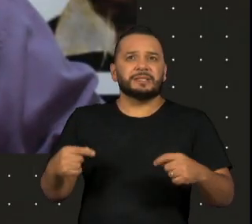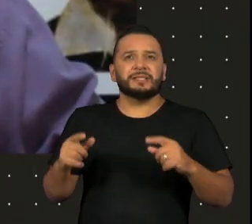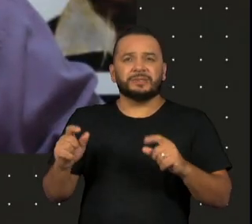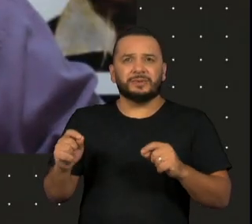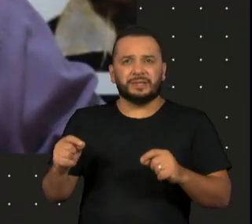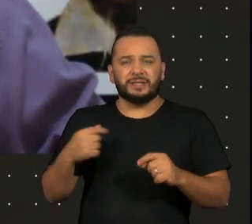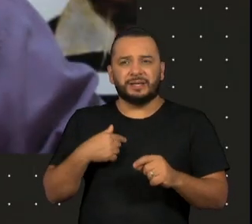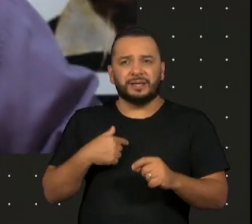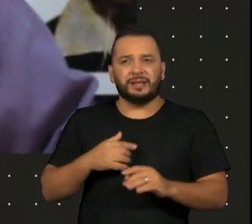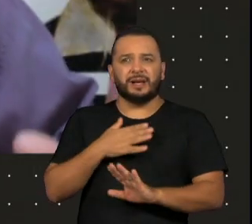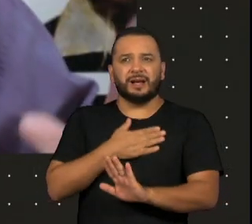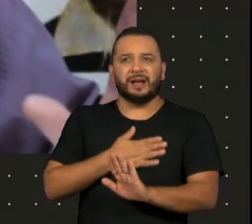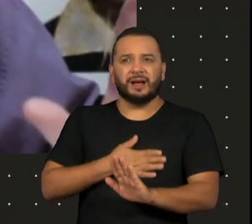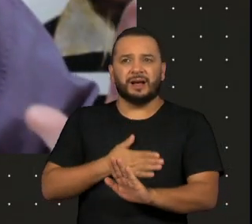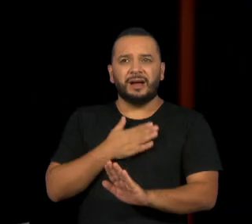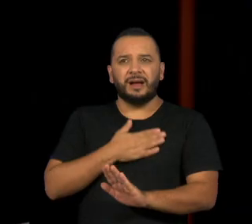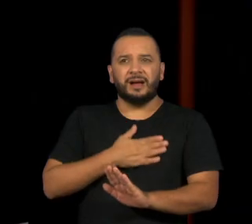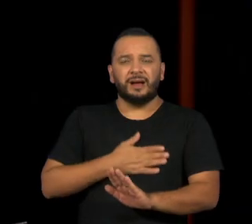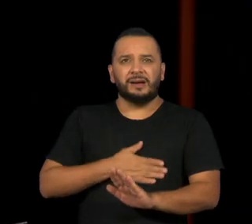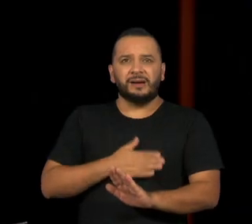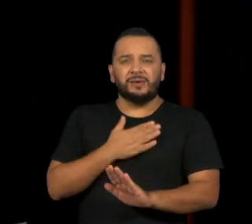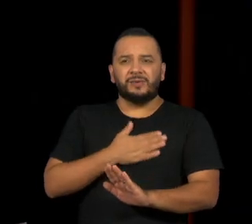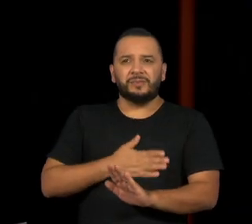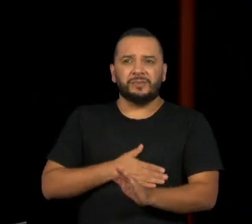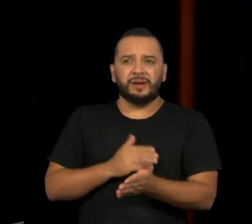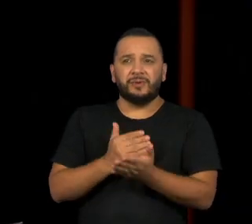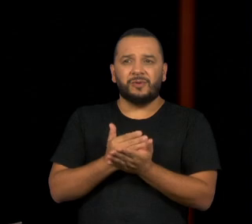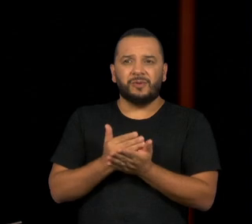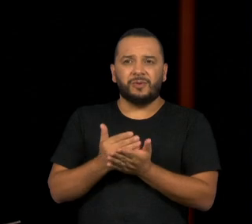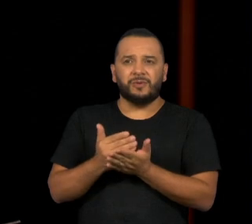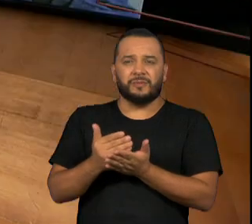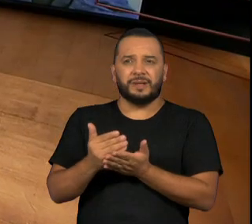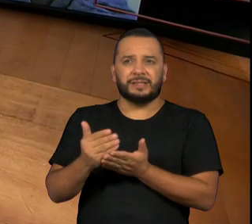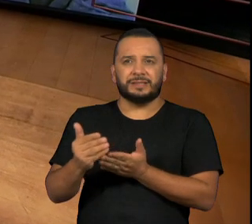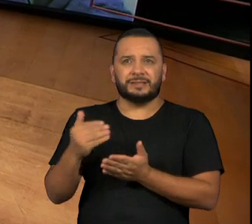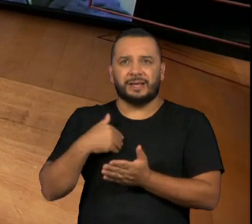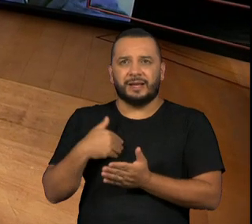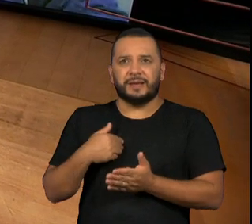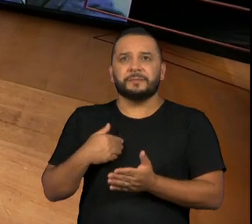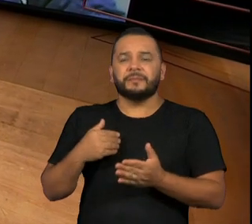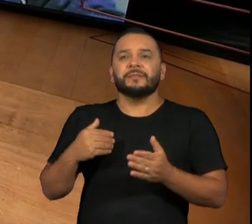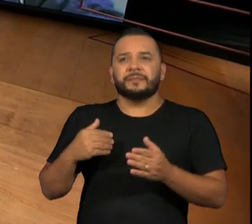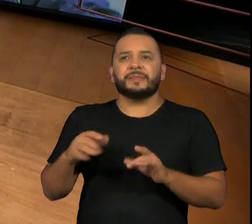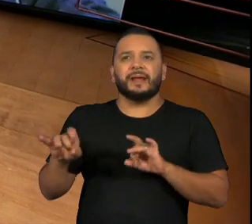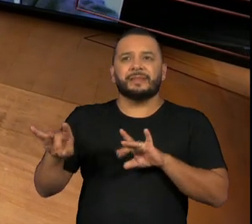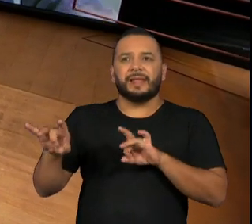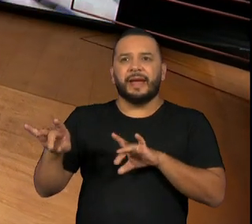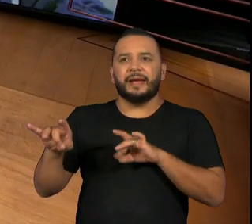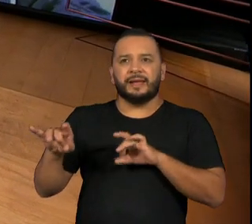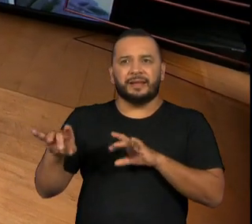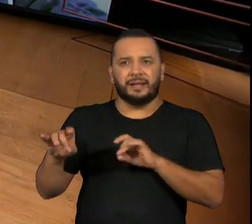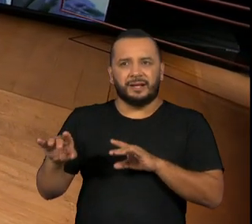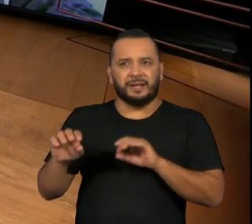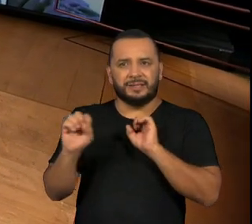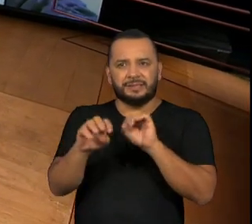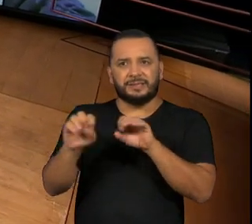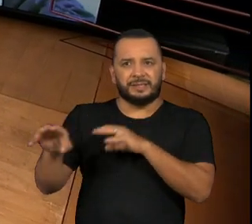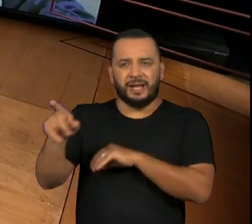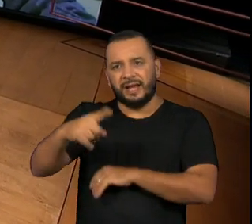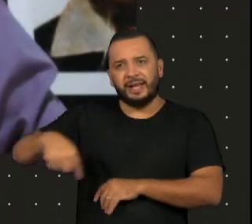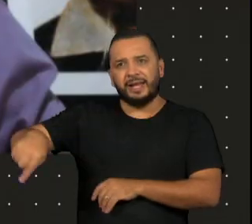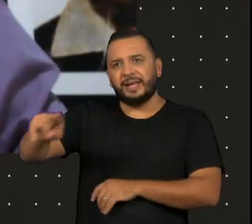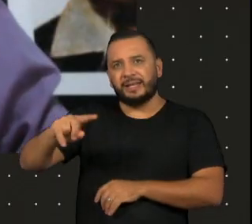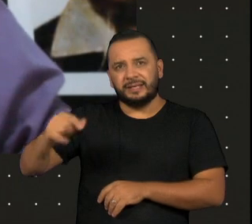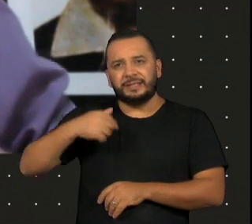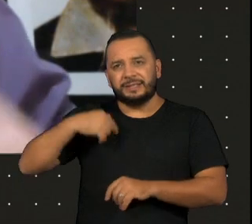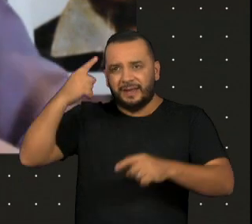acelerador e começar a passar muita técnica para eles. Eu preciso deixar que eles criem a sua própria técnica,